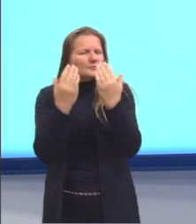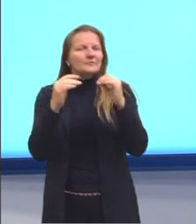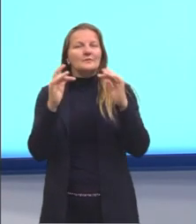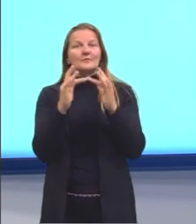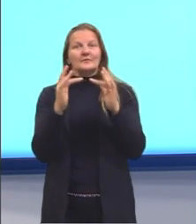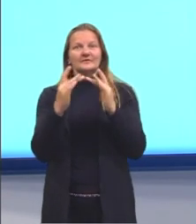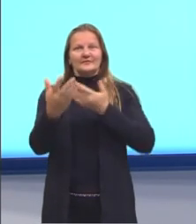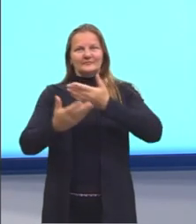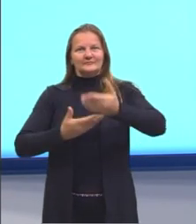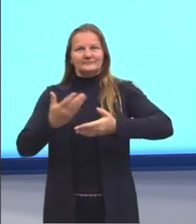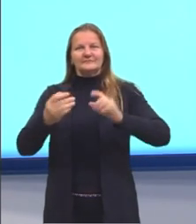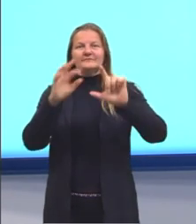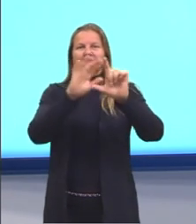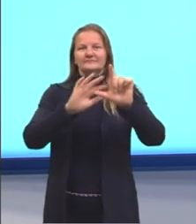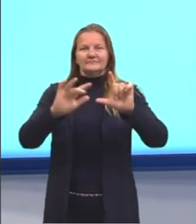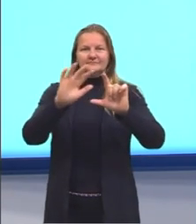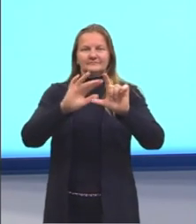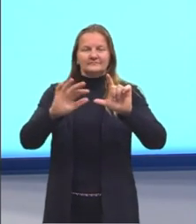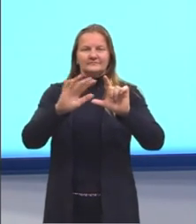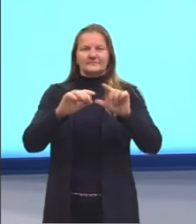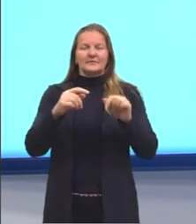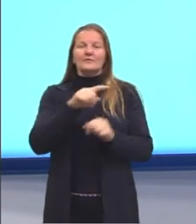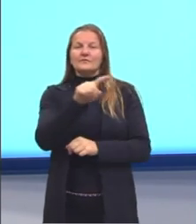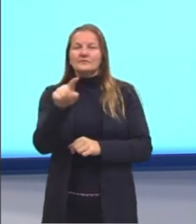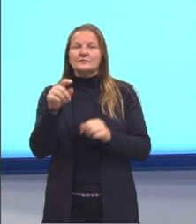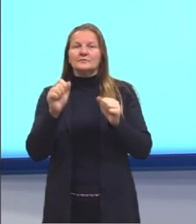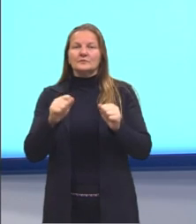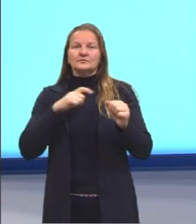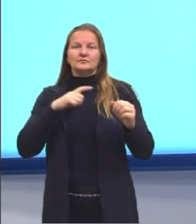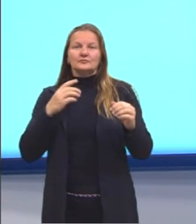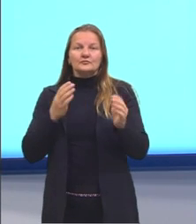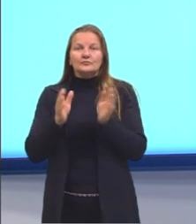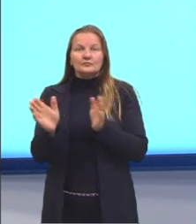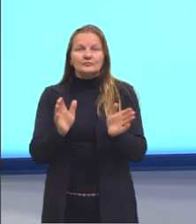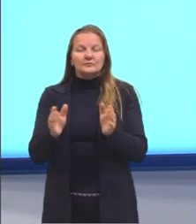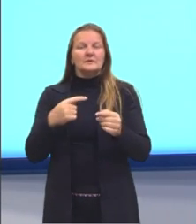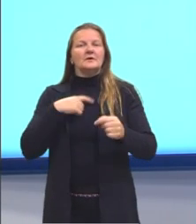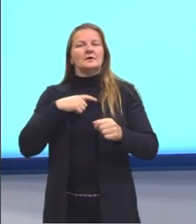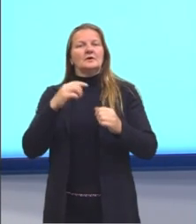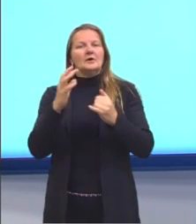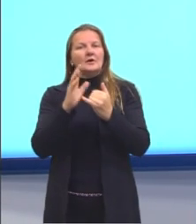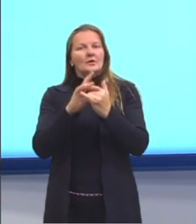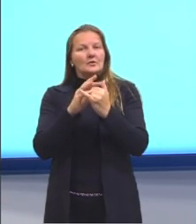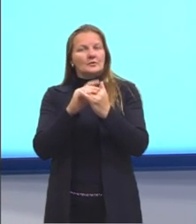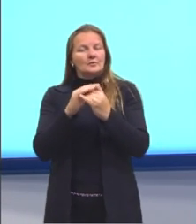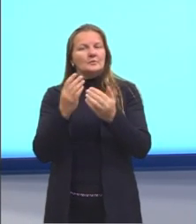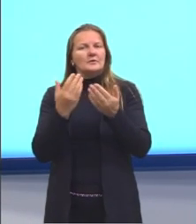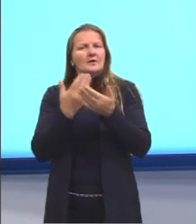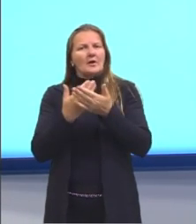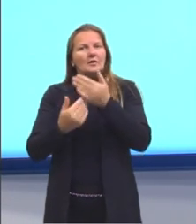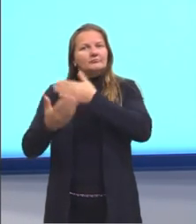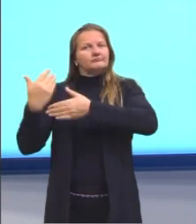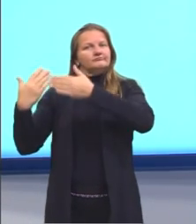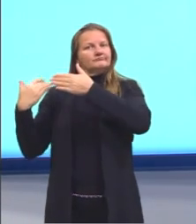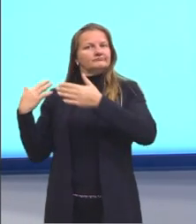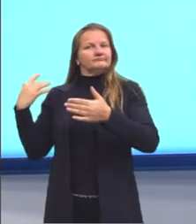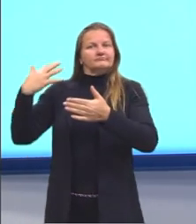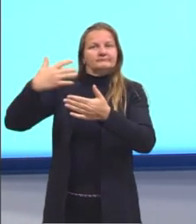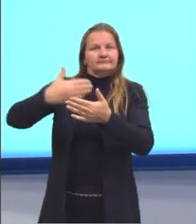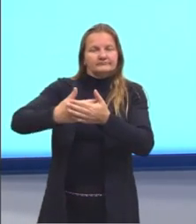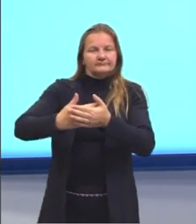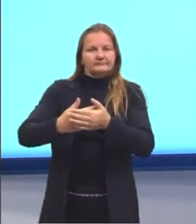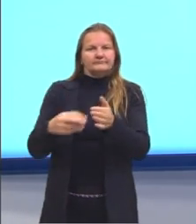e também ali no QR Code, onde vocês têm acesso a todas as aulas que já foram transmitidas, se precisar